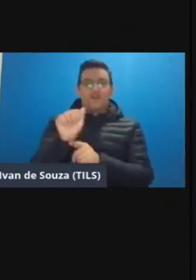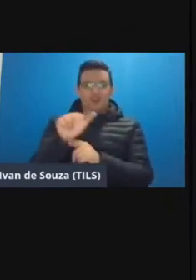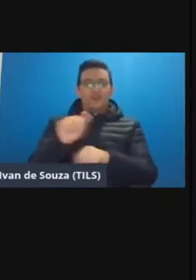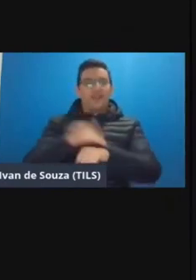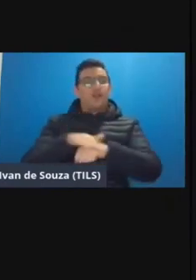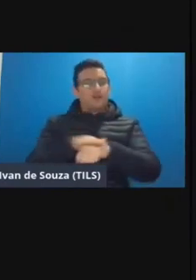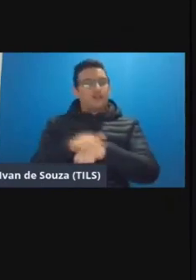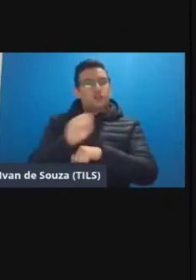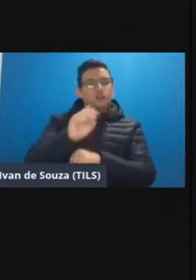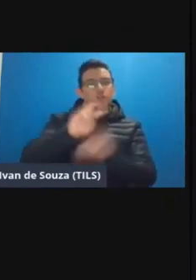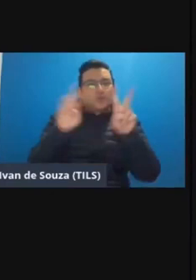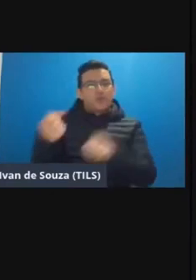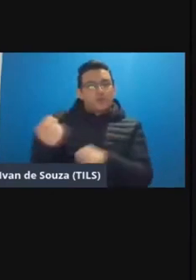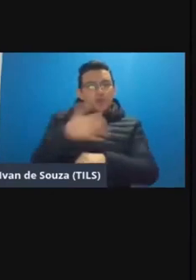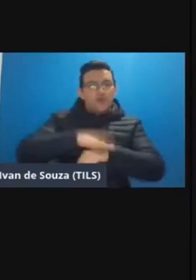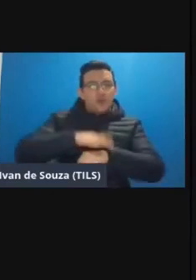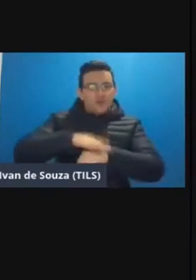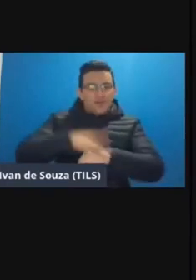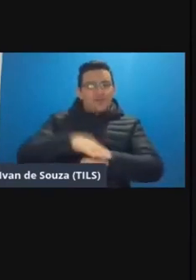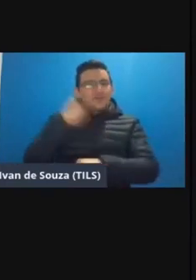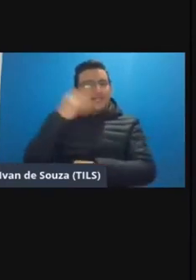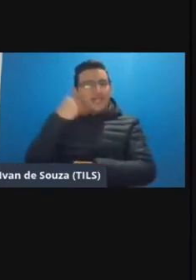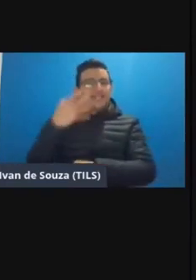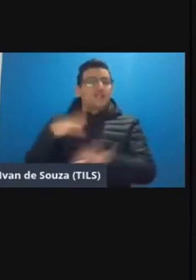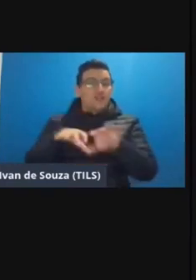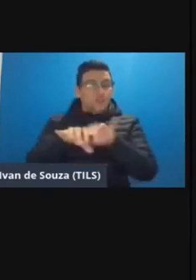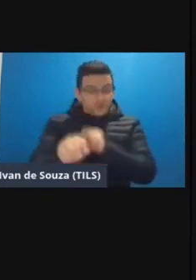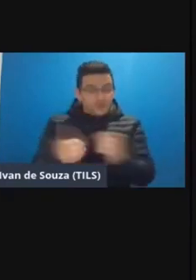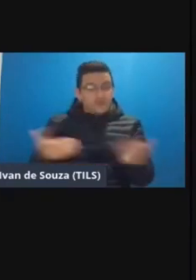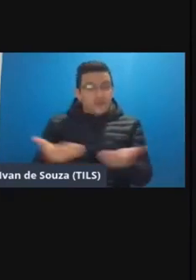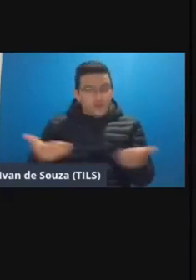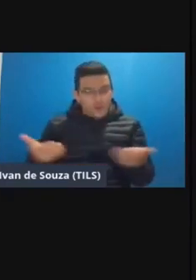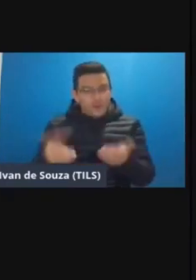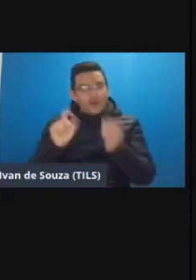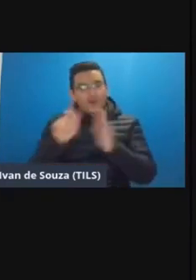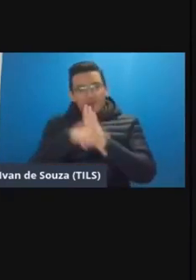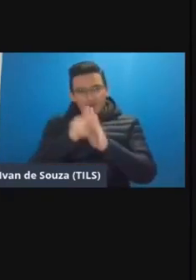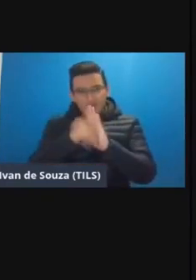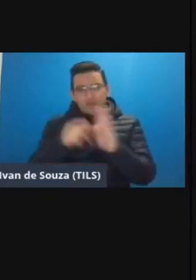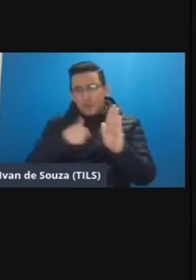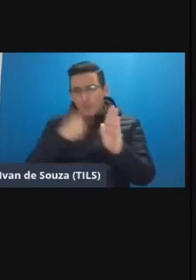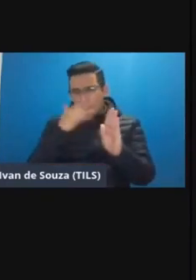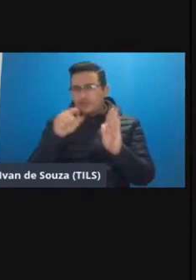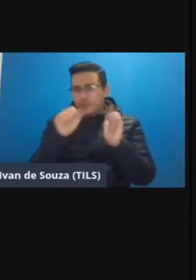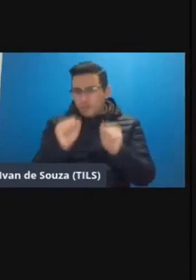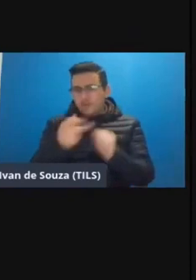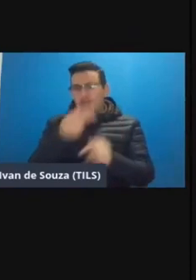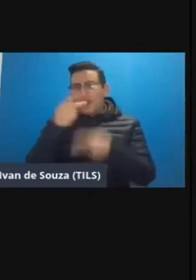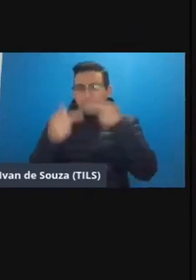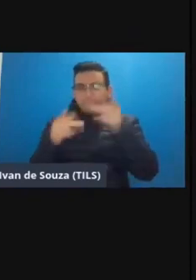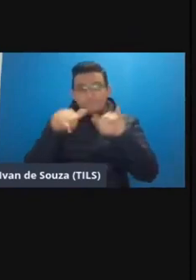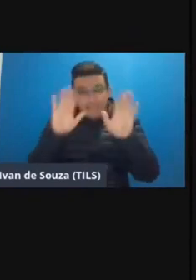sobre essa nova fase né das vivências formativas que agora é um problema né acho que você pode falar um pouquinho mais e